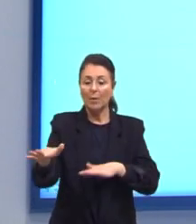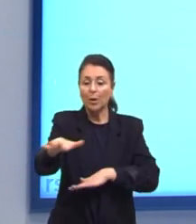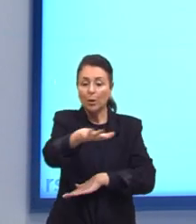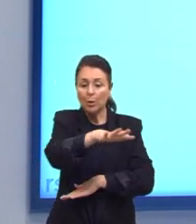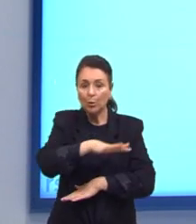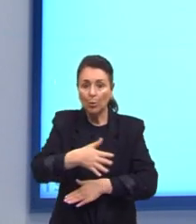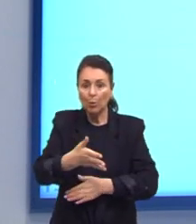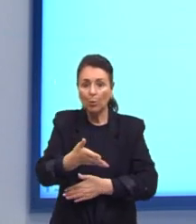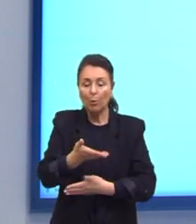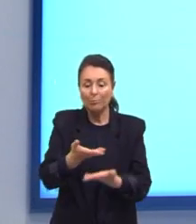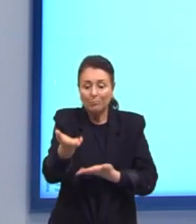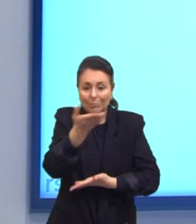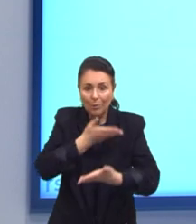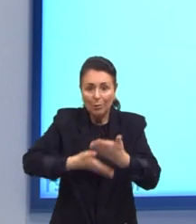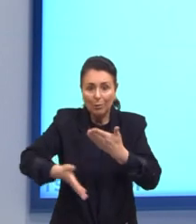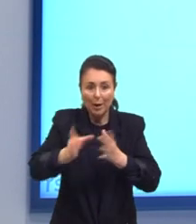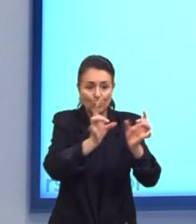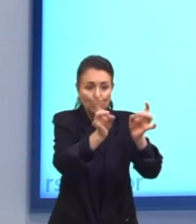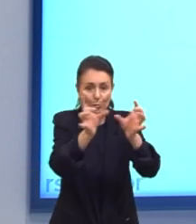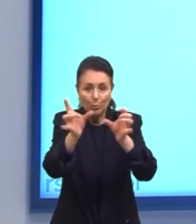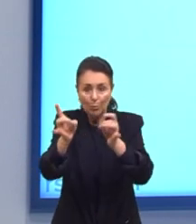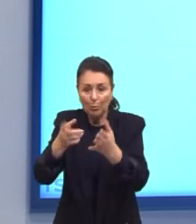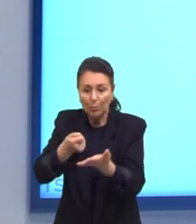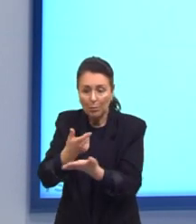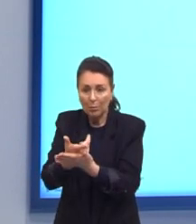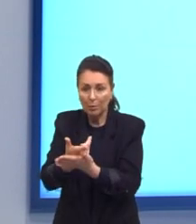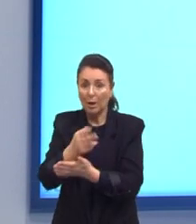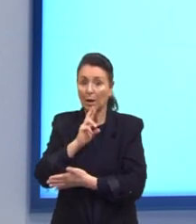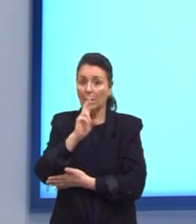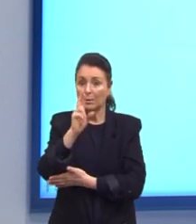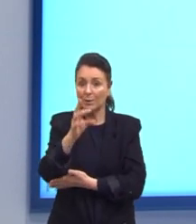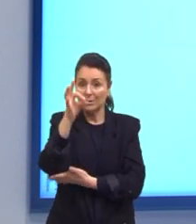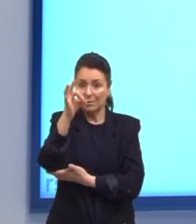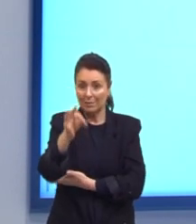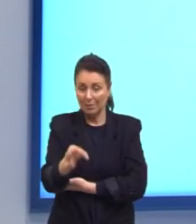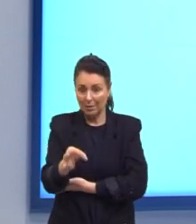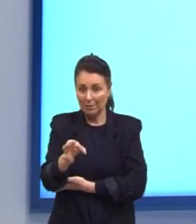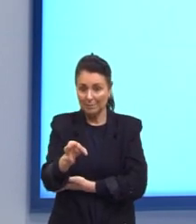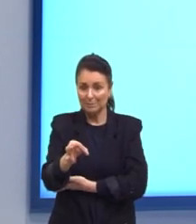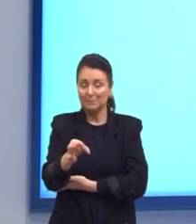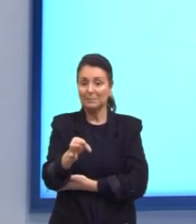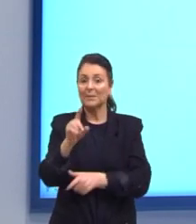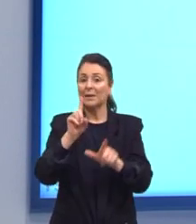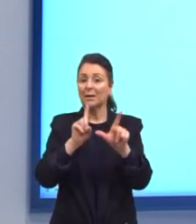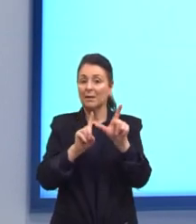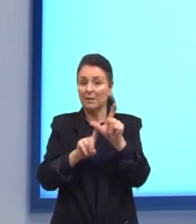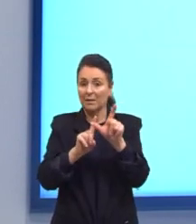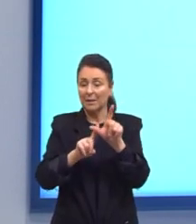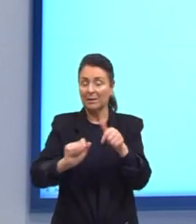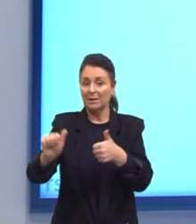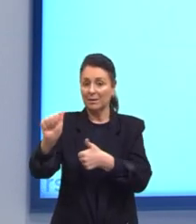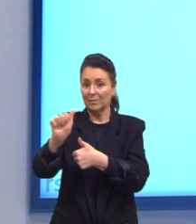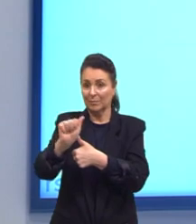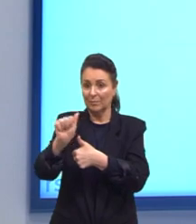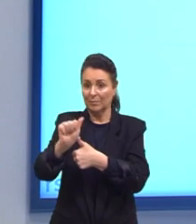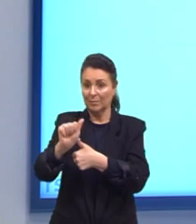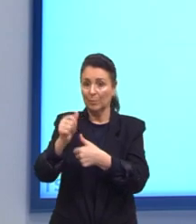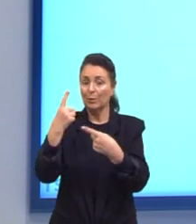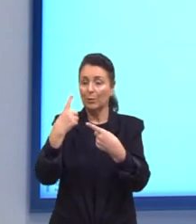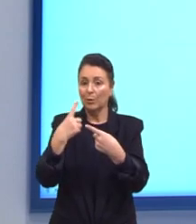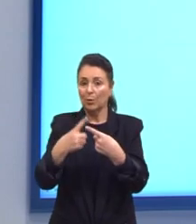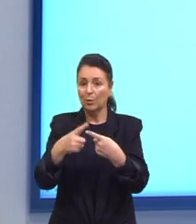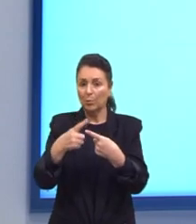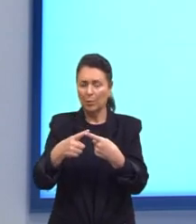Estabelecidas No texto A nossa Resposta Correta Aqui Vai ser A letra A Por quê?